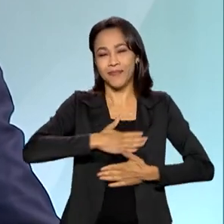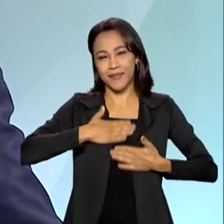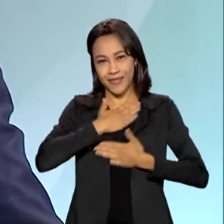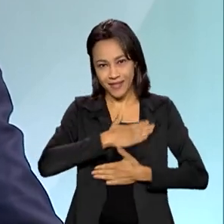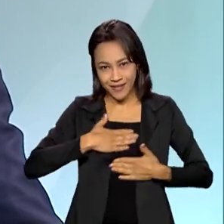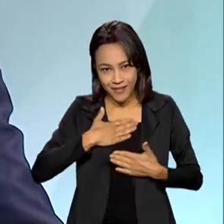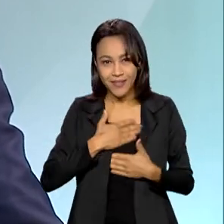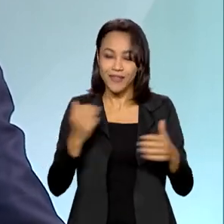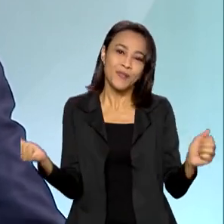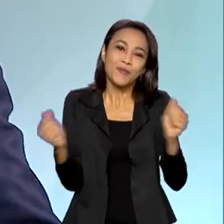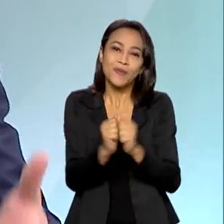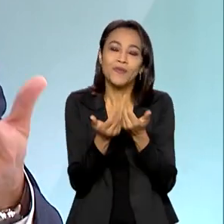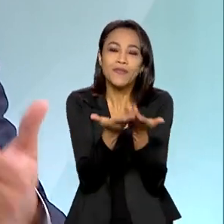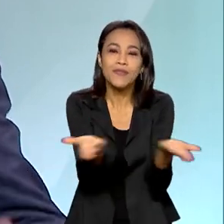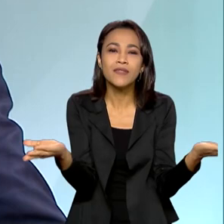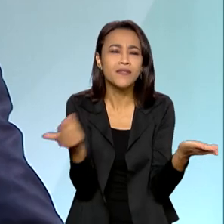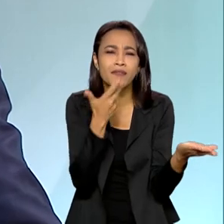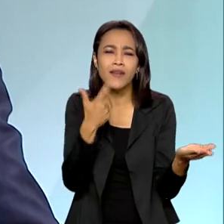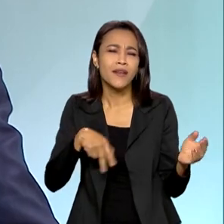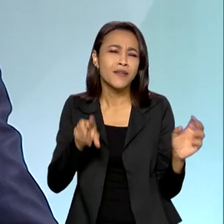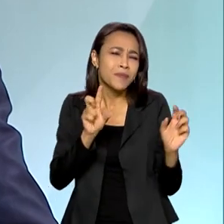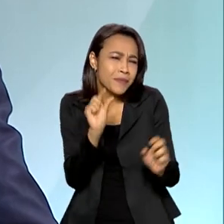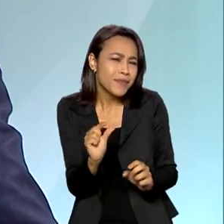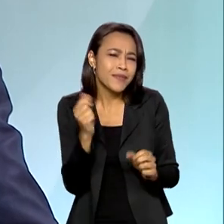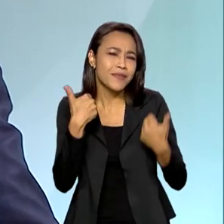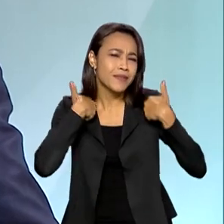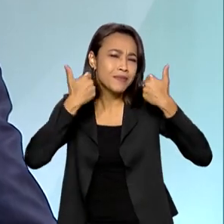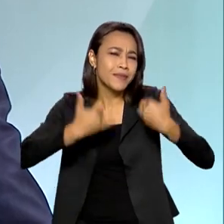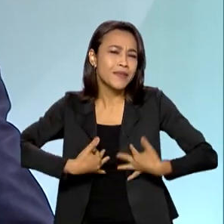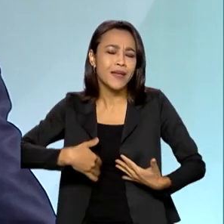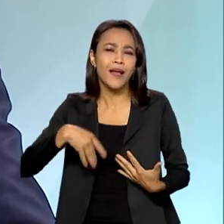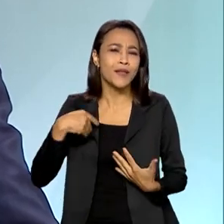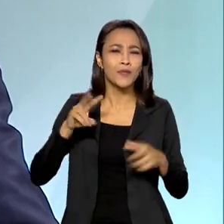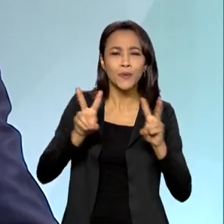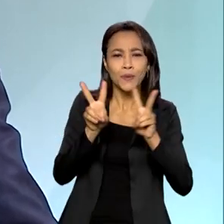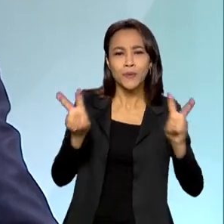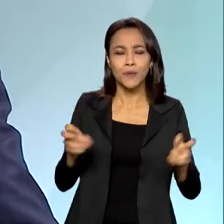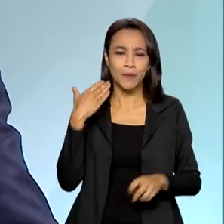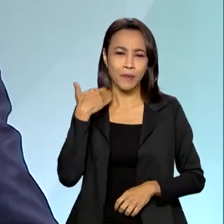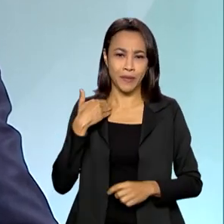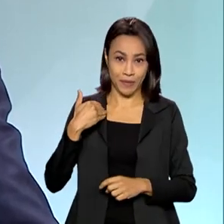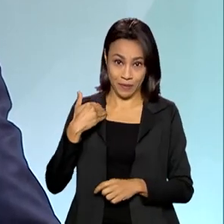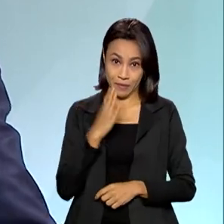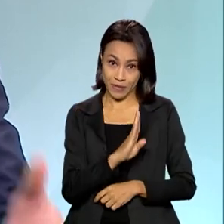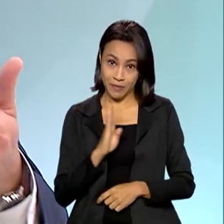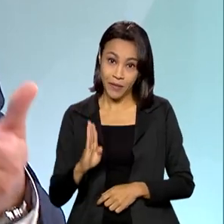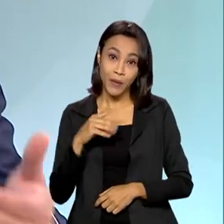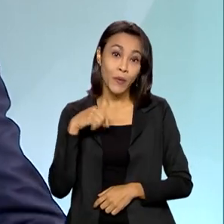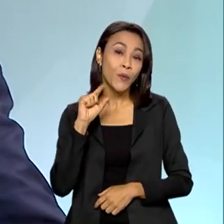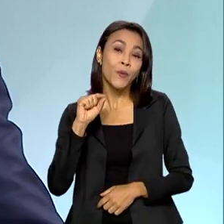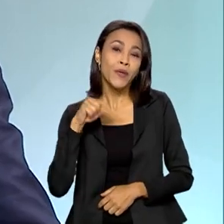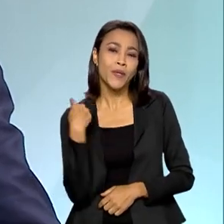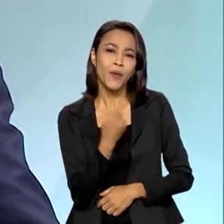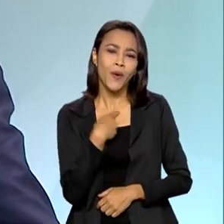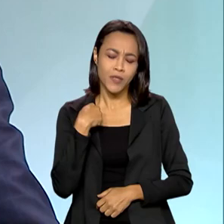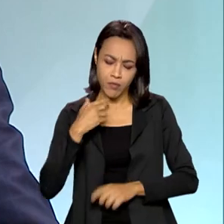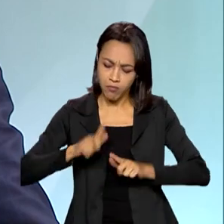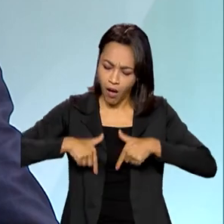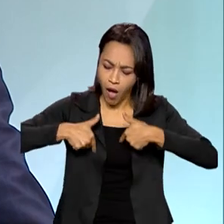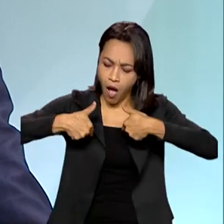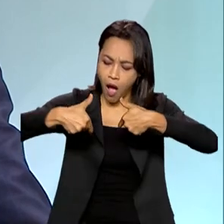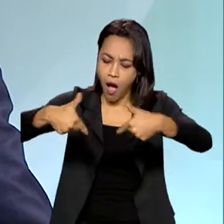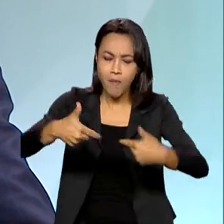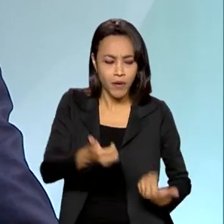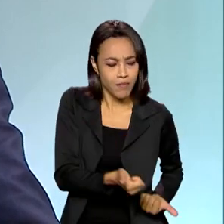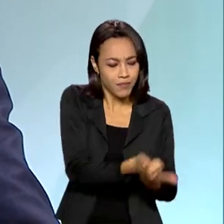enorme estar com vocês aqui para falar um pouquinho sobre o Banco do Brasil, o que nós estamos fazendo para ajudar essa economia brasileira